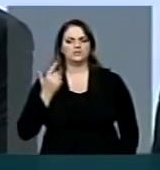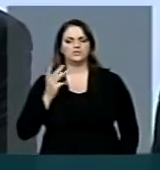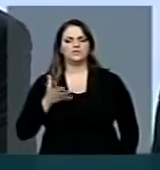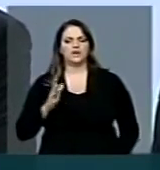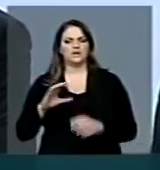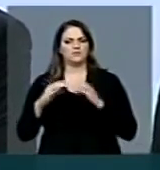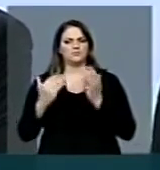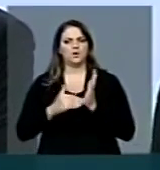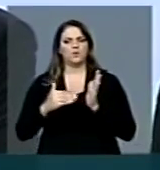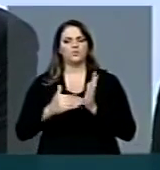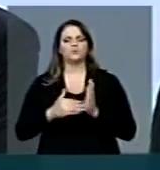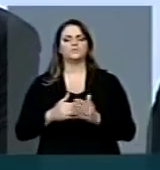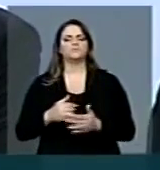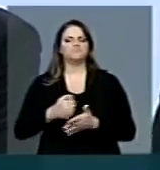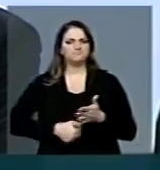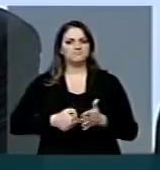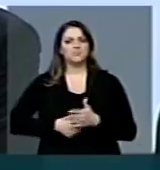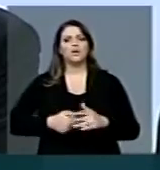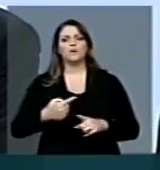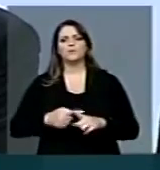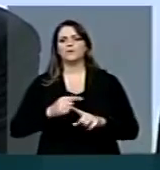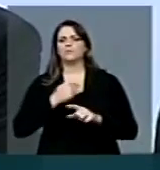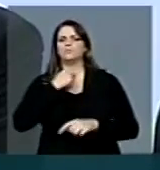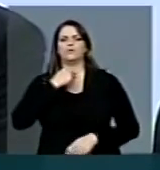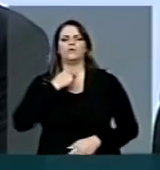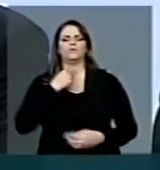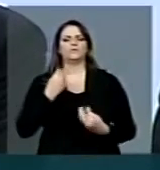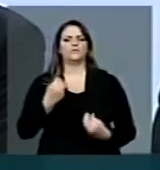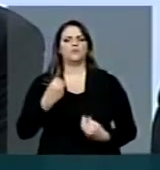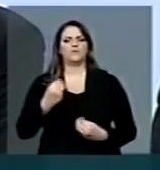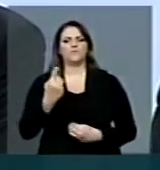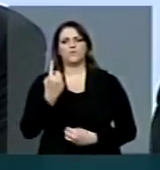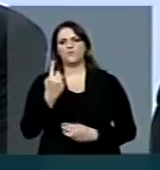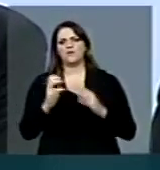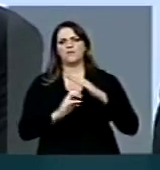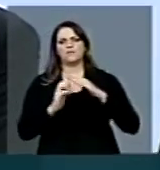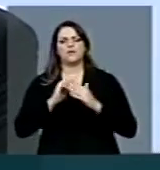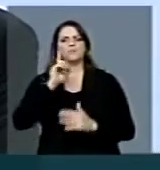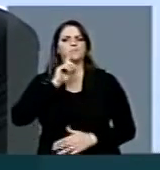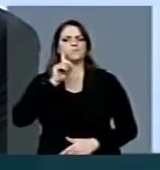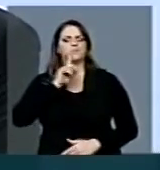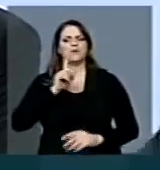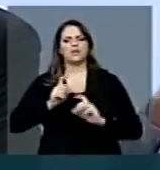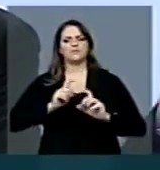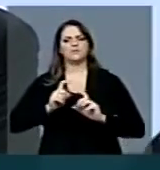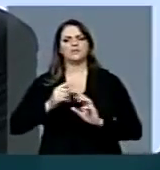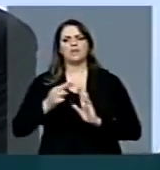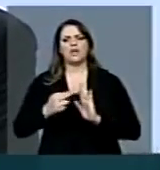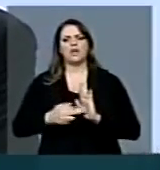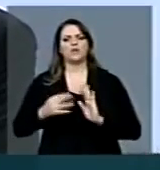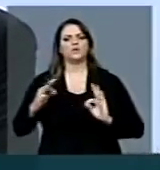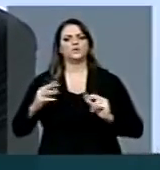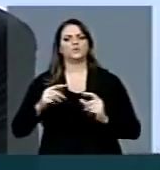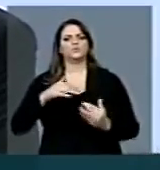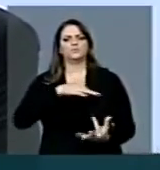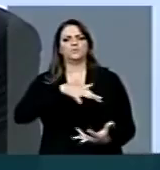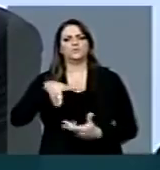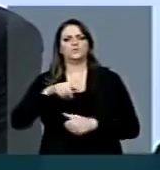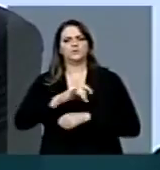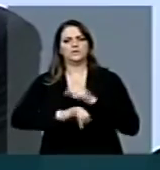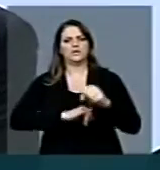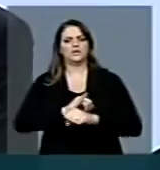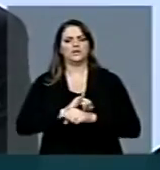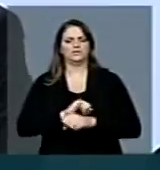discussão, porque não pode uma empresa dos Estados Unidos ser a governança internacional da internet. Está mais do que na hora do dia a